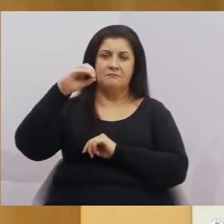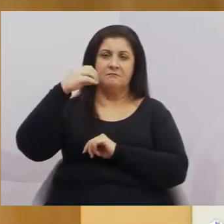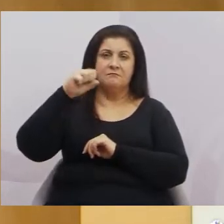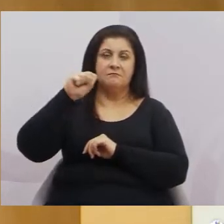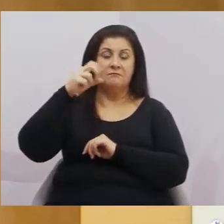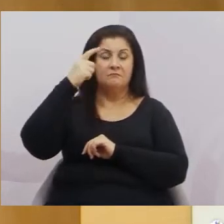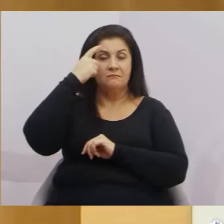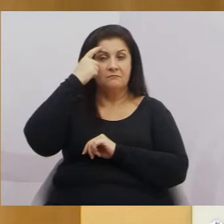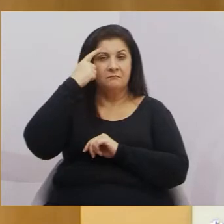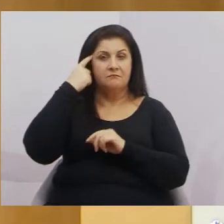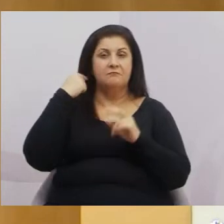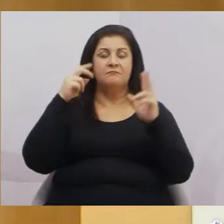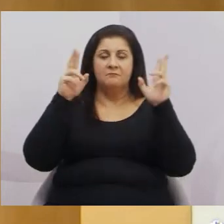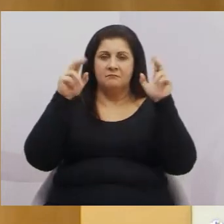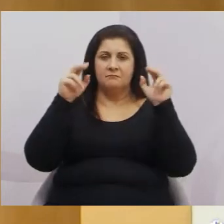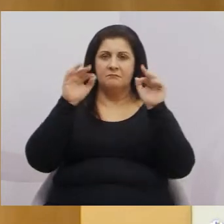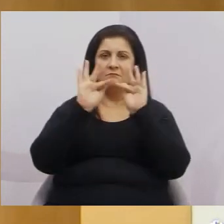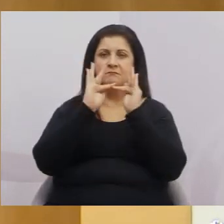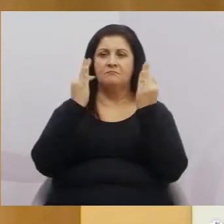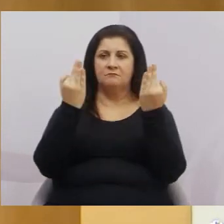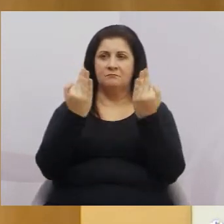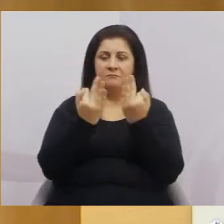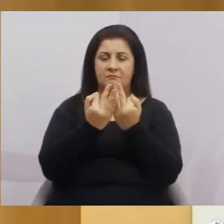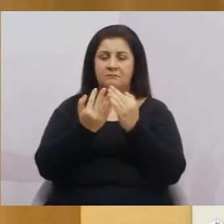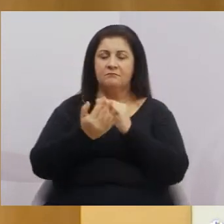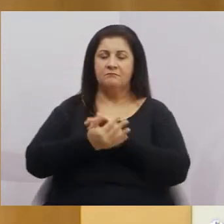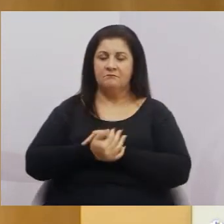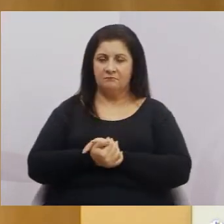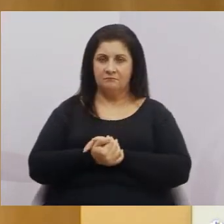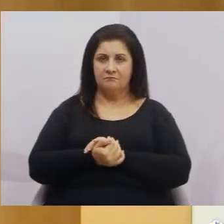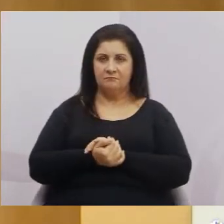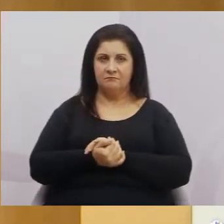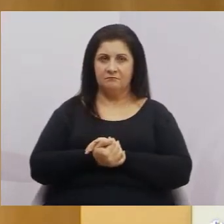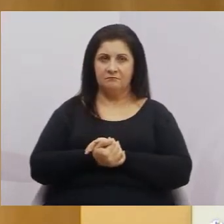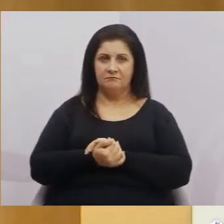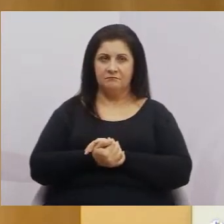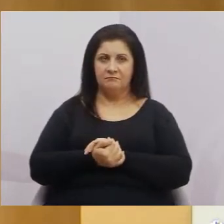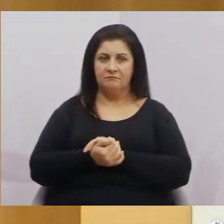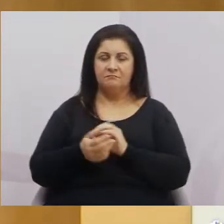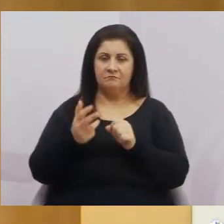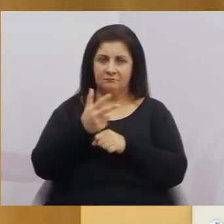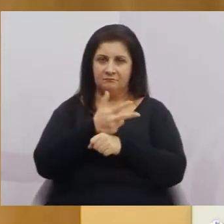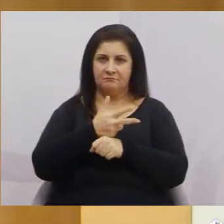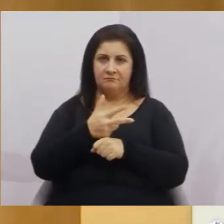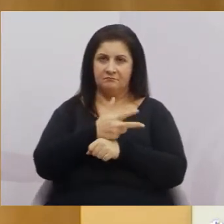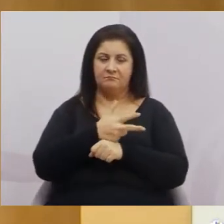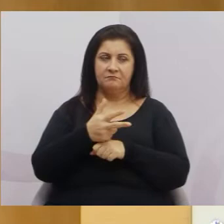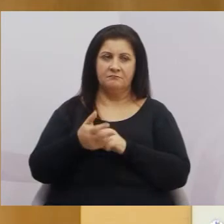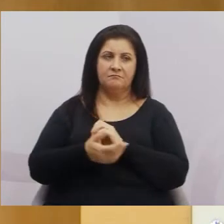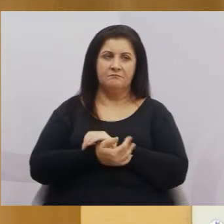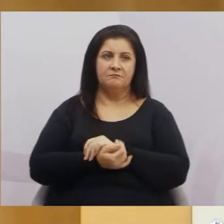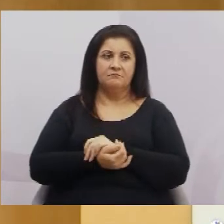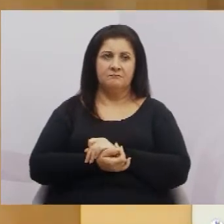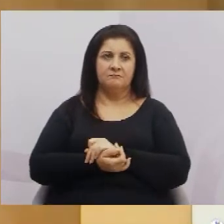respeito à família tradicional. Vamos ao vídeo do Manifesto 2?